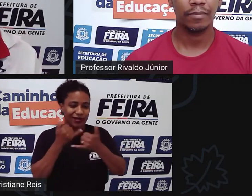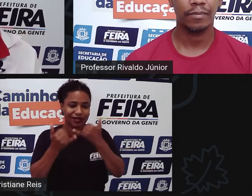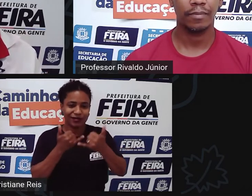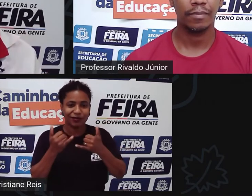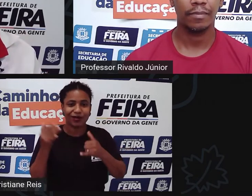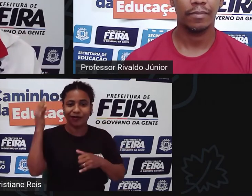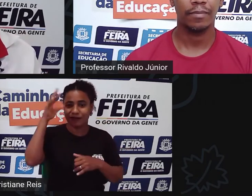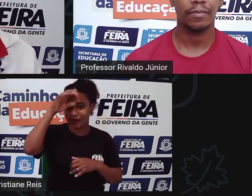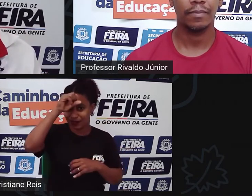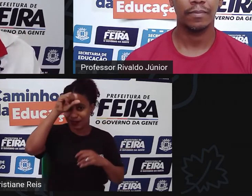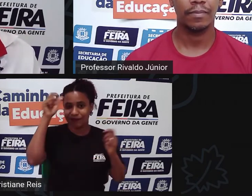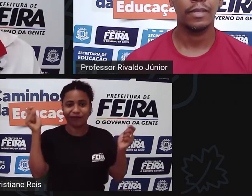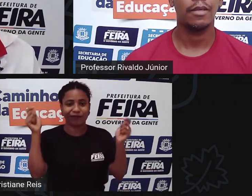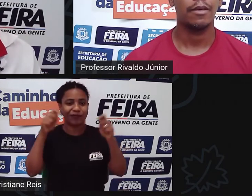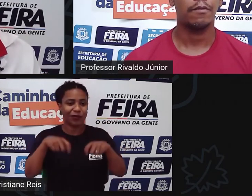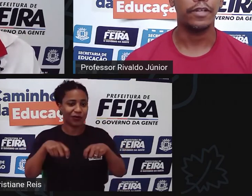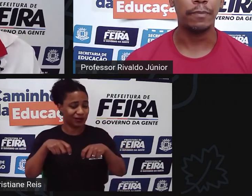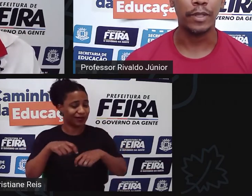aprendizado né professor